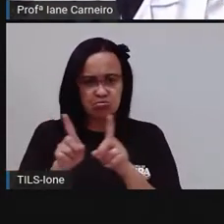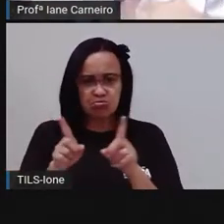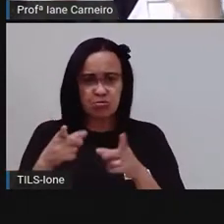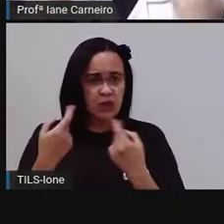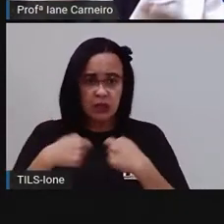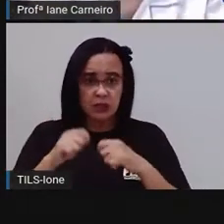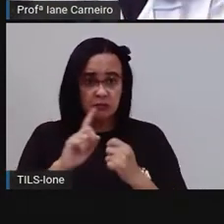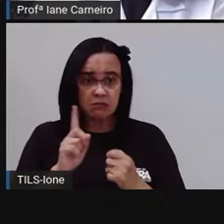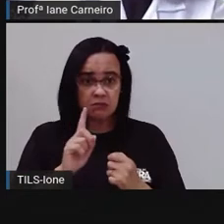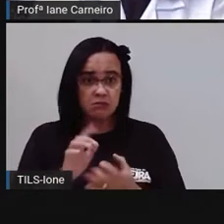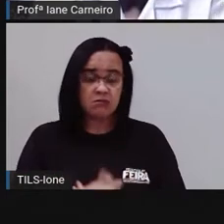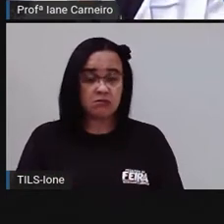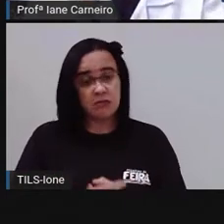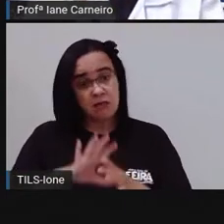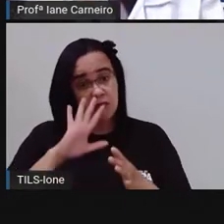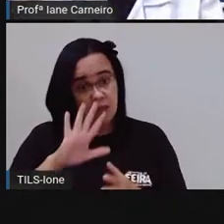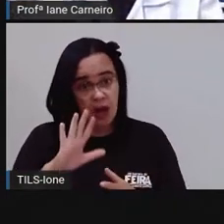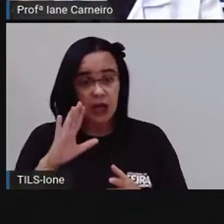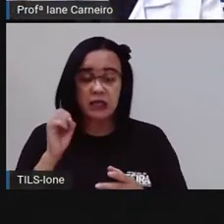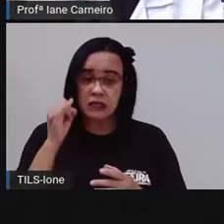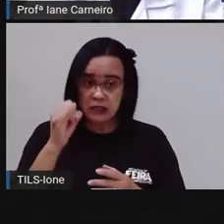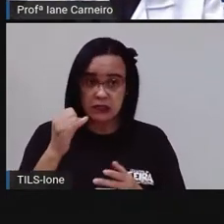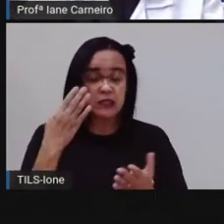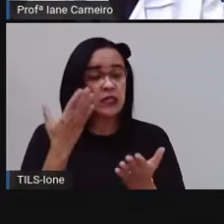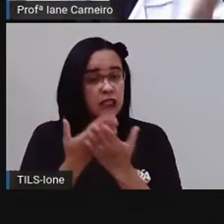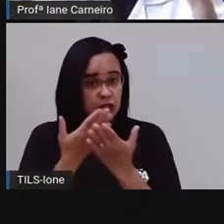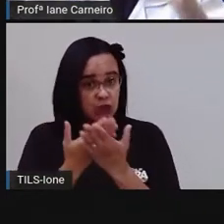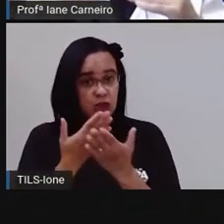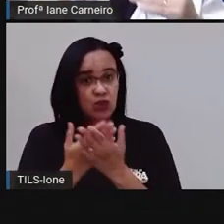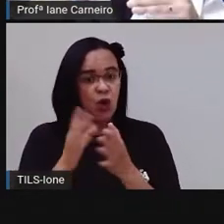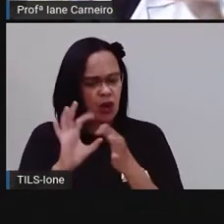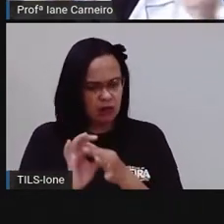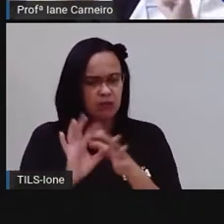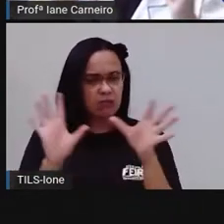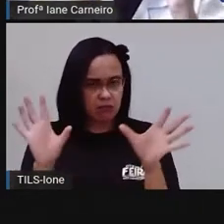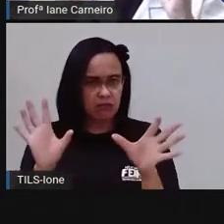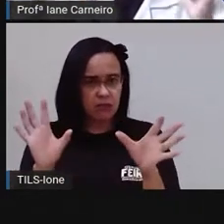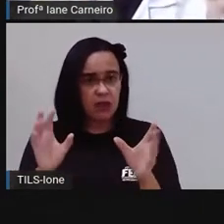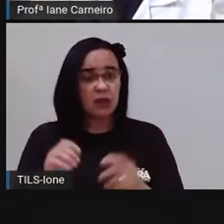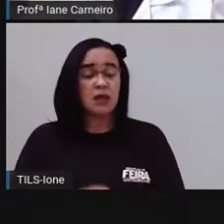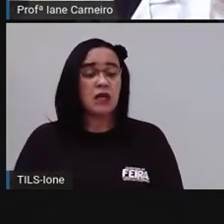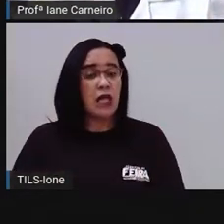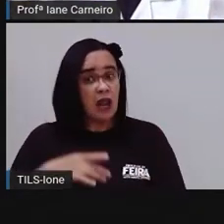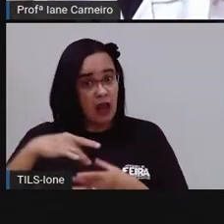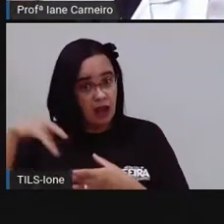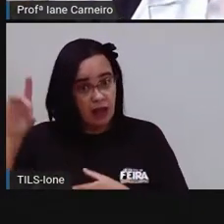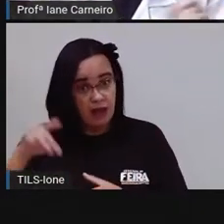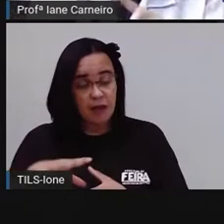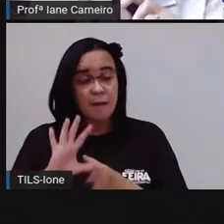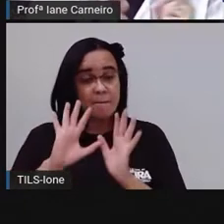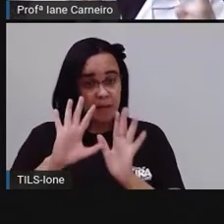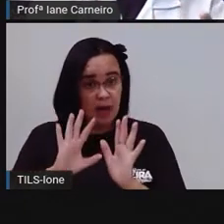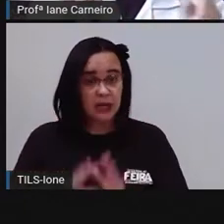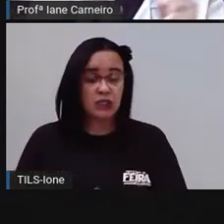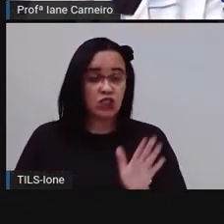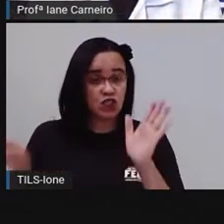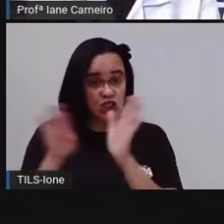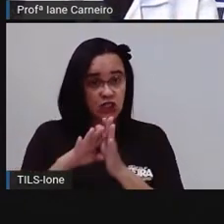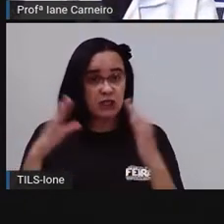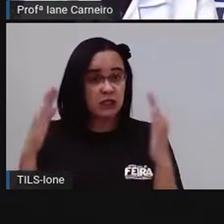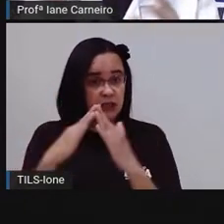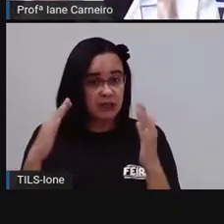leve, você pode levar, mas lembrando de você higienizar. Assim que chegar em casa tem que lavar a toalhinha. E que também você não pode